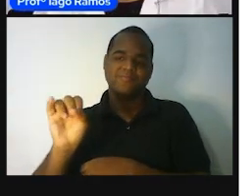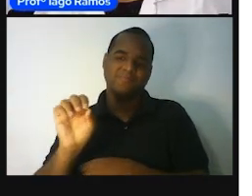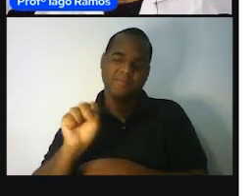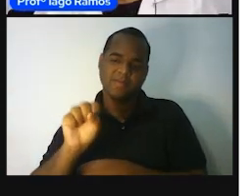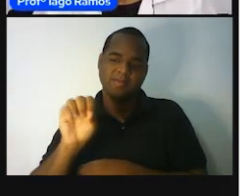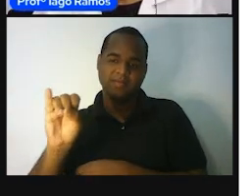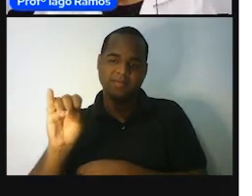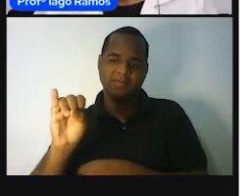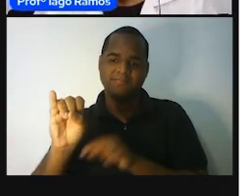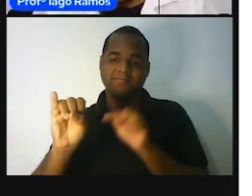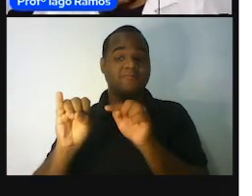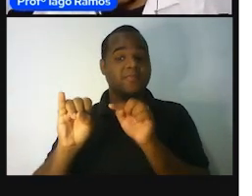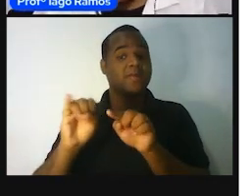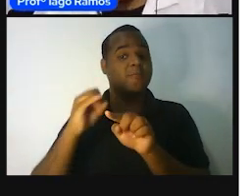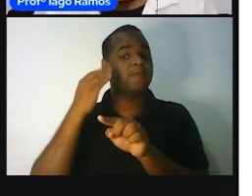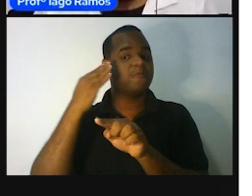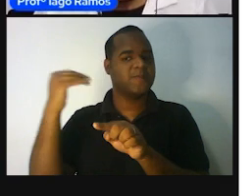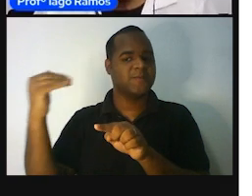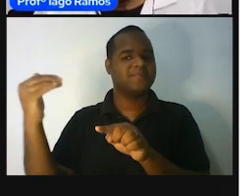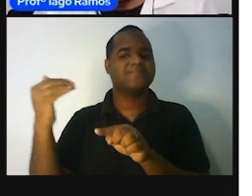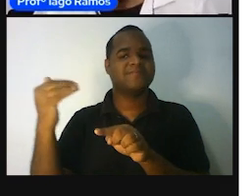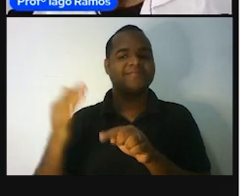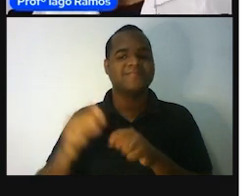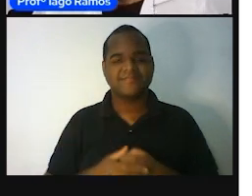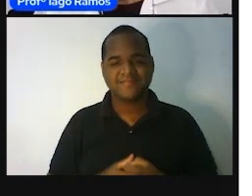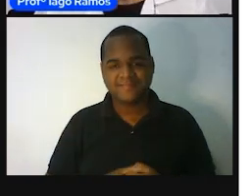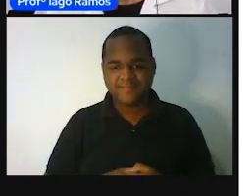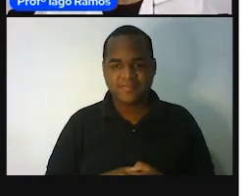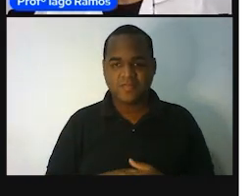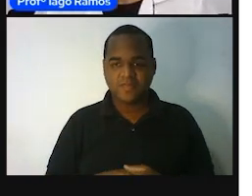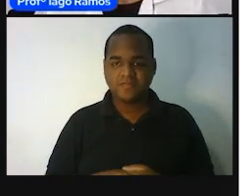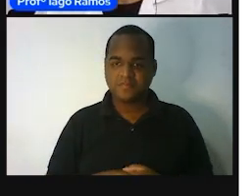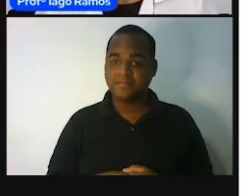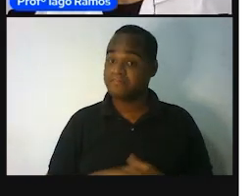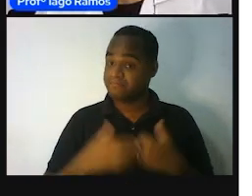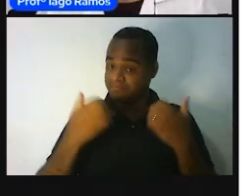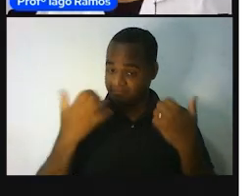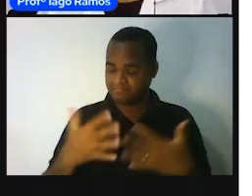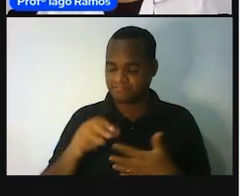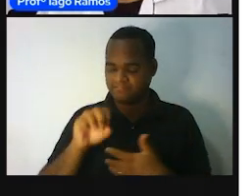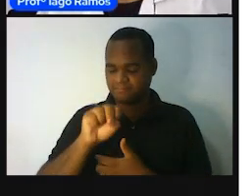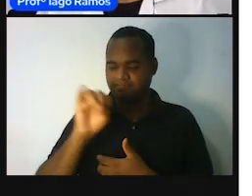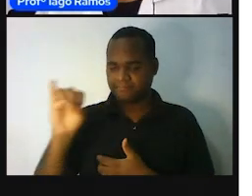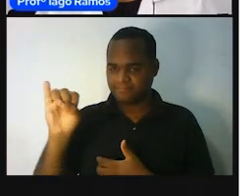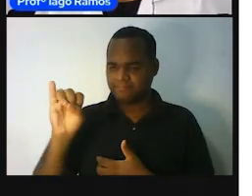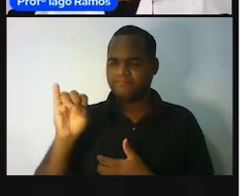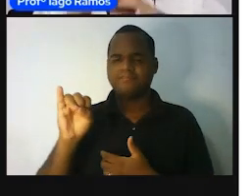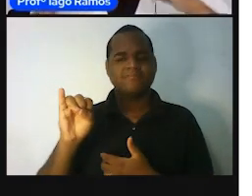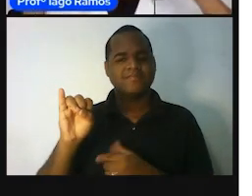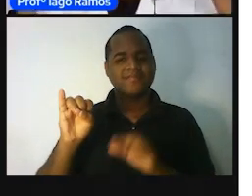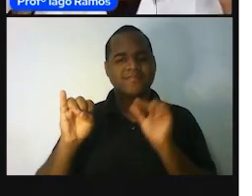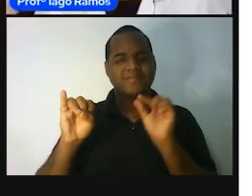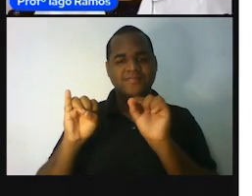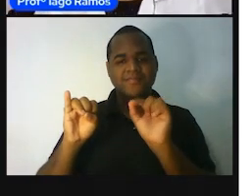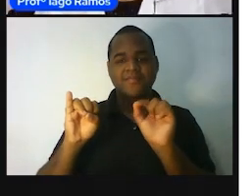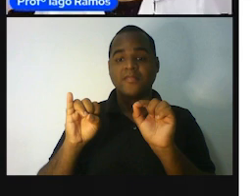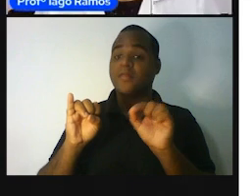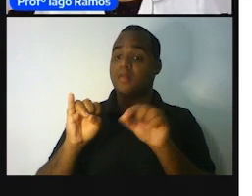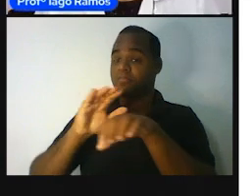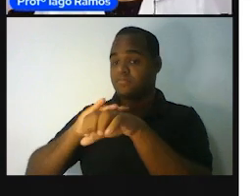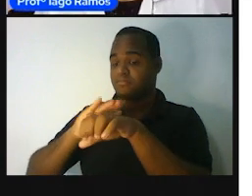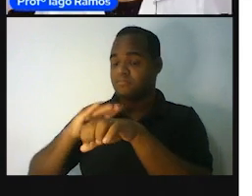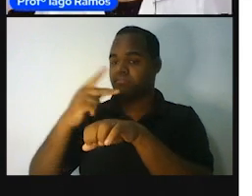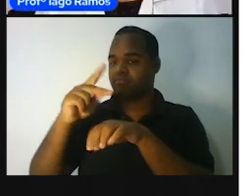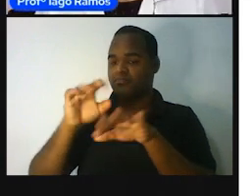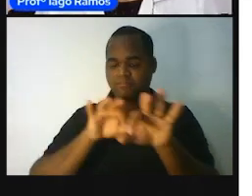o favoroso SI. Tá bom? Esse sistema internacional de unidades ele autorizou essa